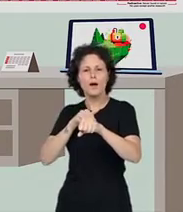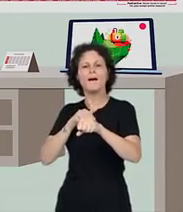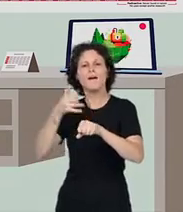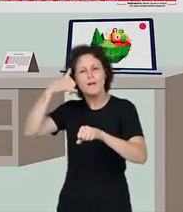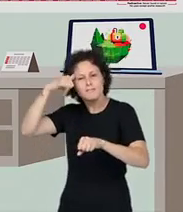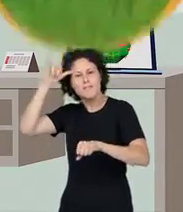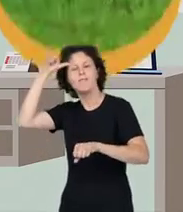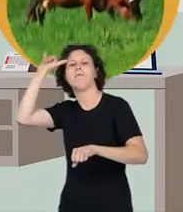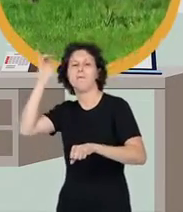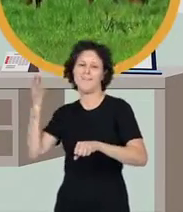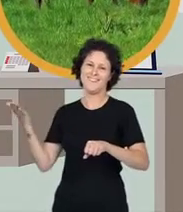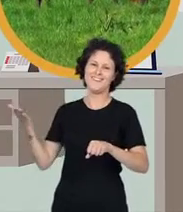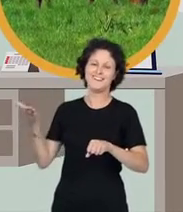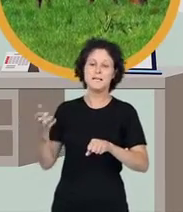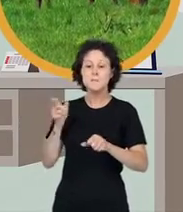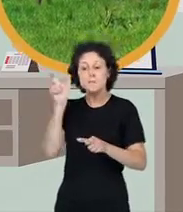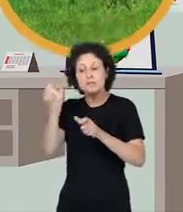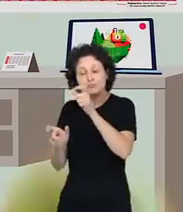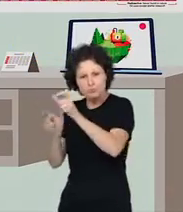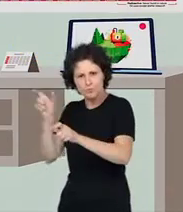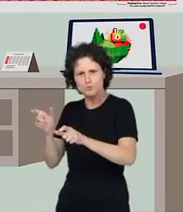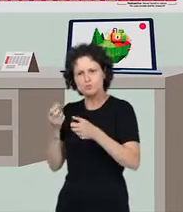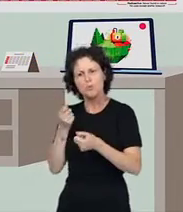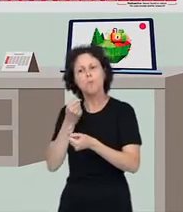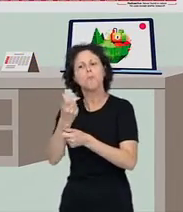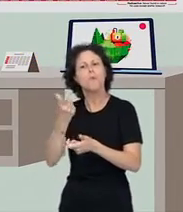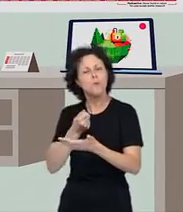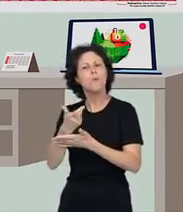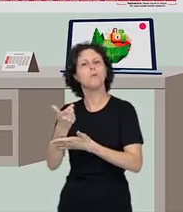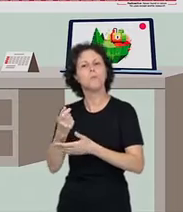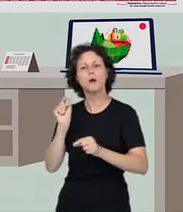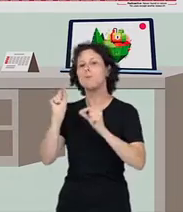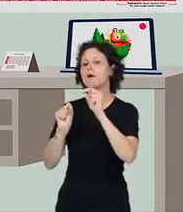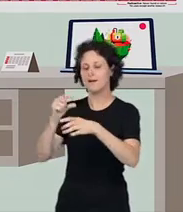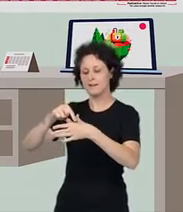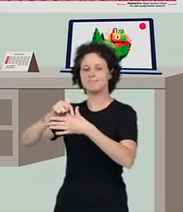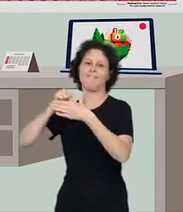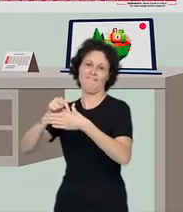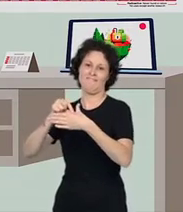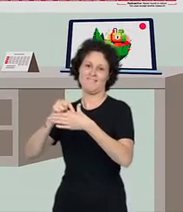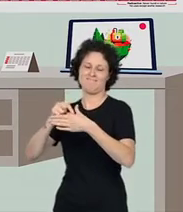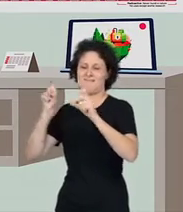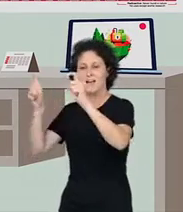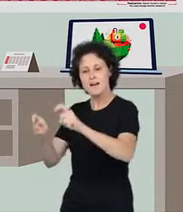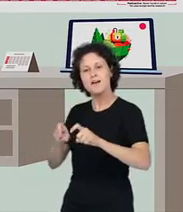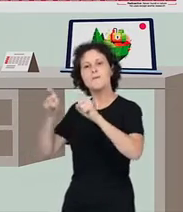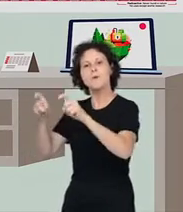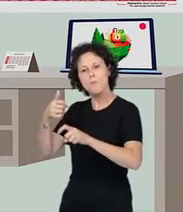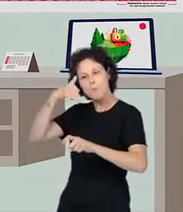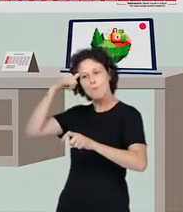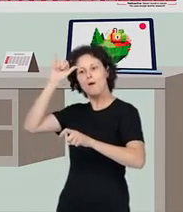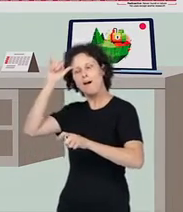gado, que são os bois e as vacas. Todos os produtos que vêm do gado são chamados de bovinhos. E a pecuária é muito